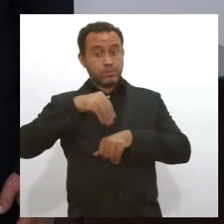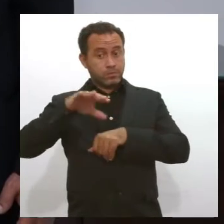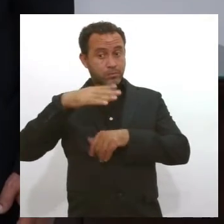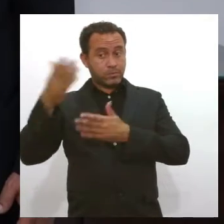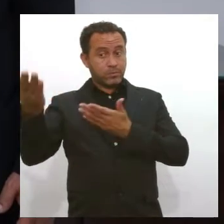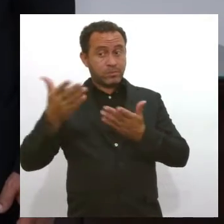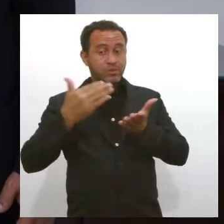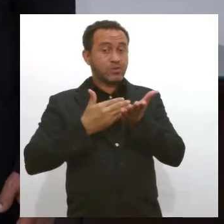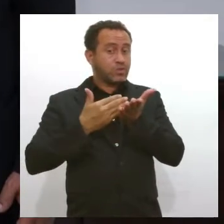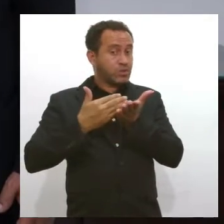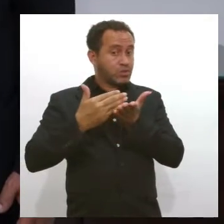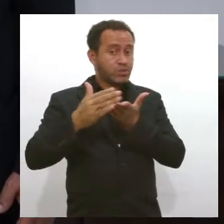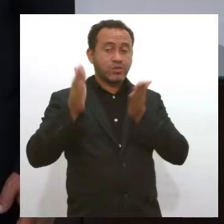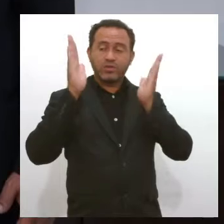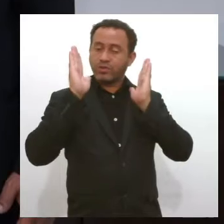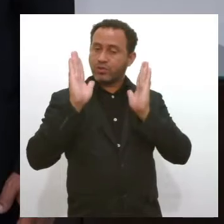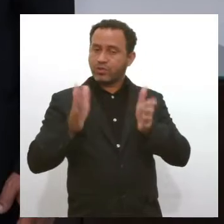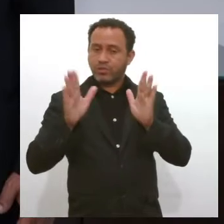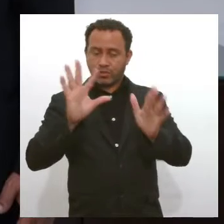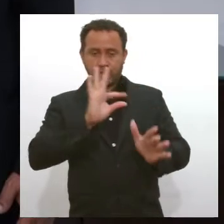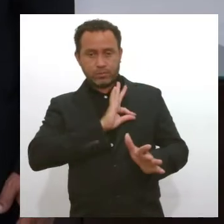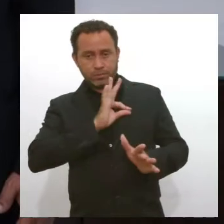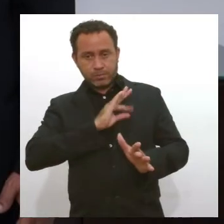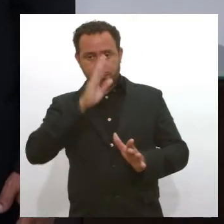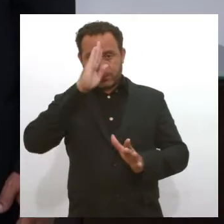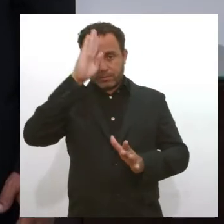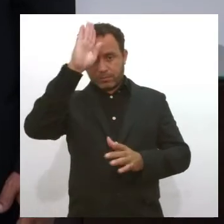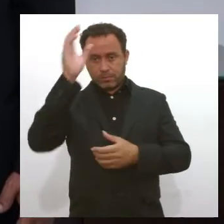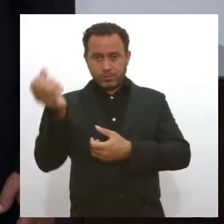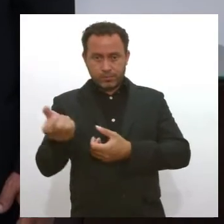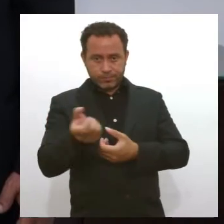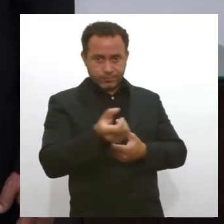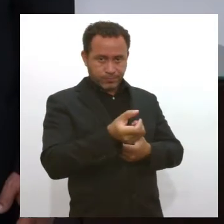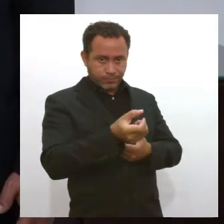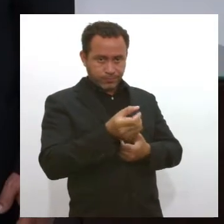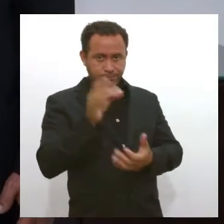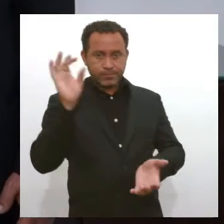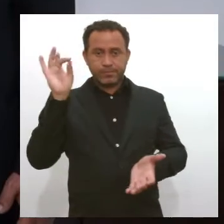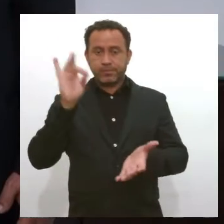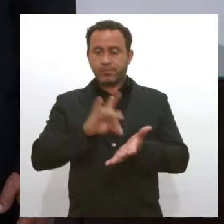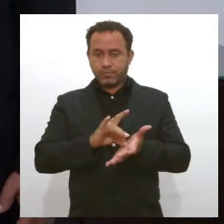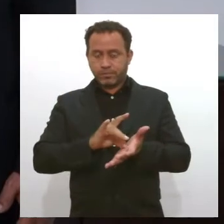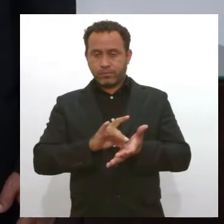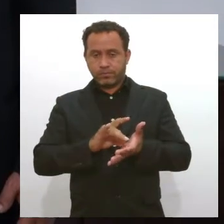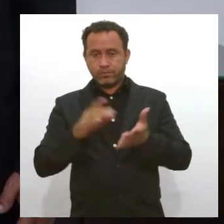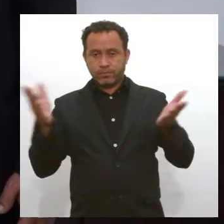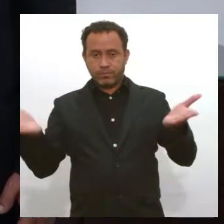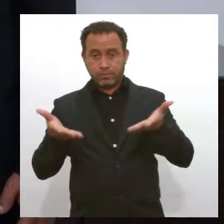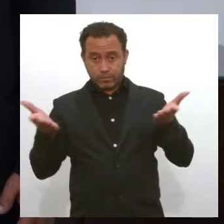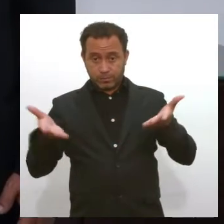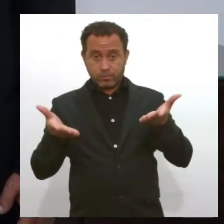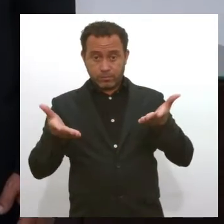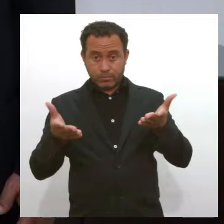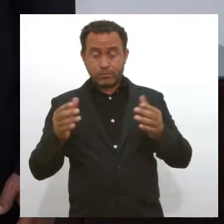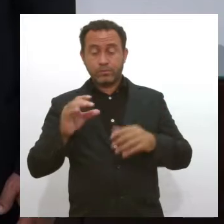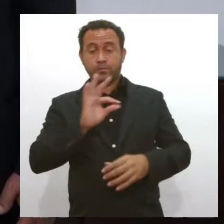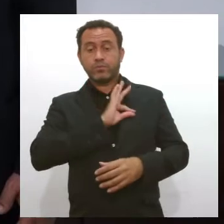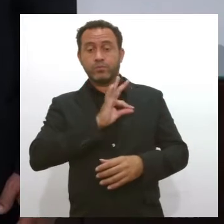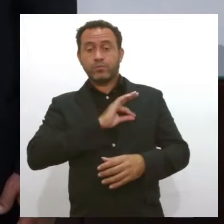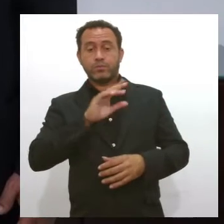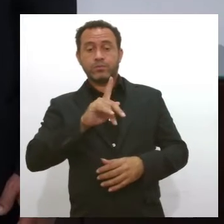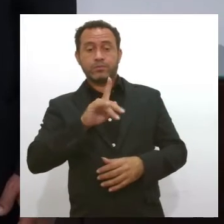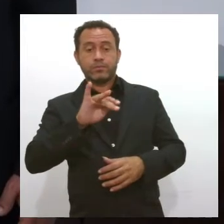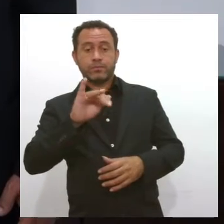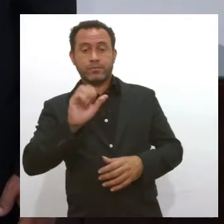já começa para os policiais, bombeiros, oficiais, nesse primeiro momento e os policiais penais